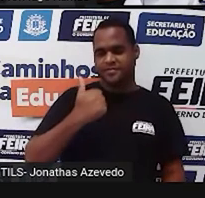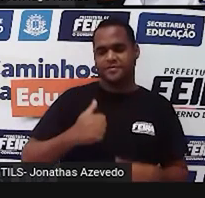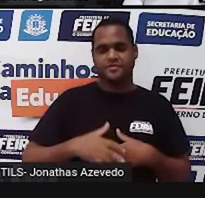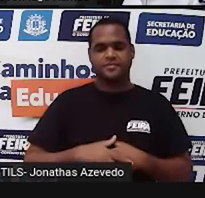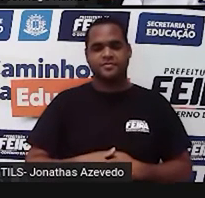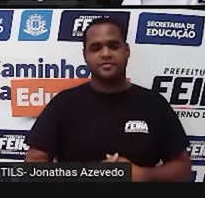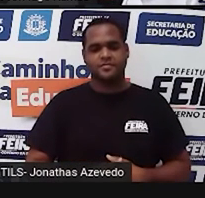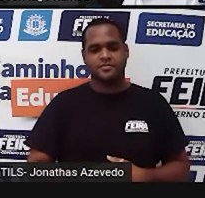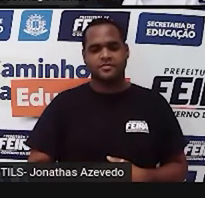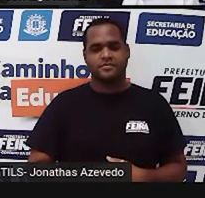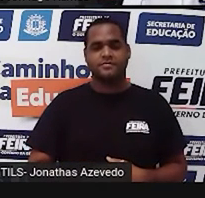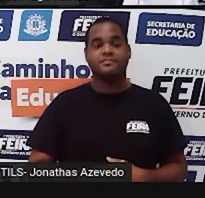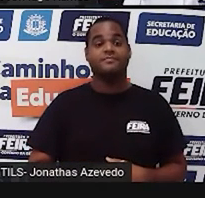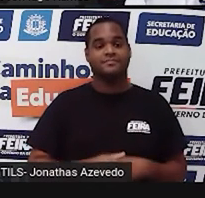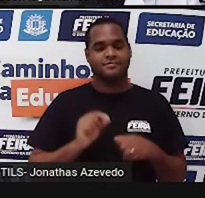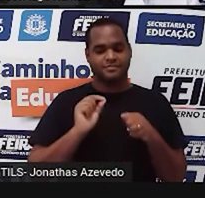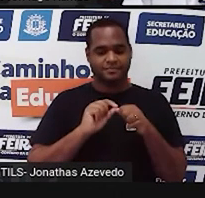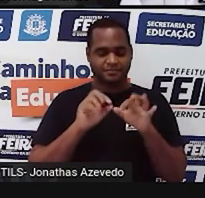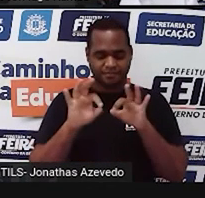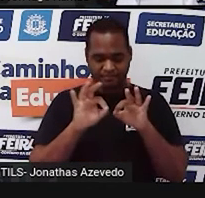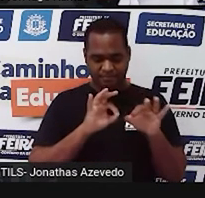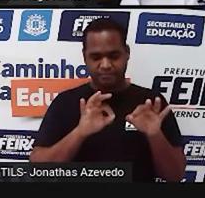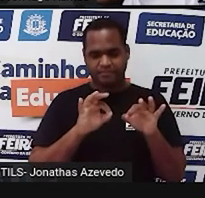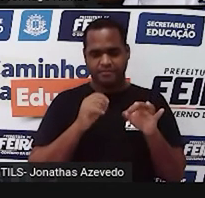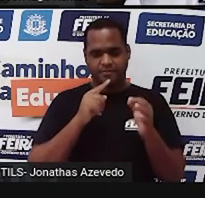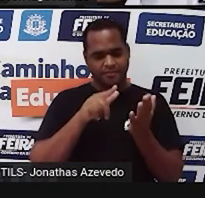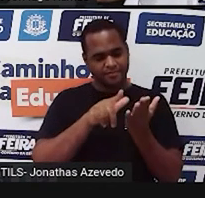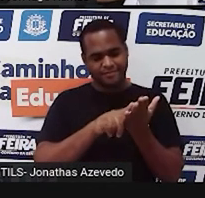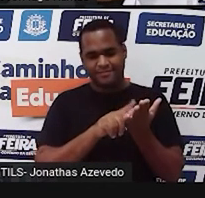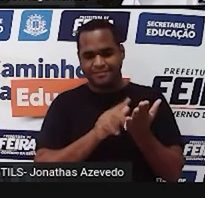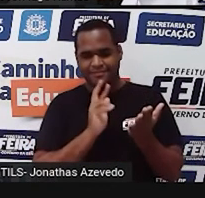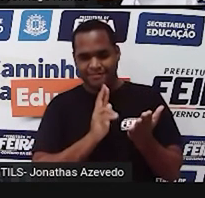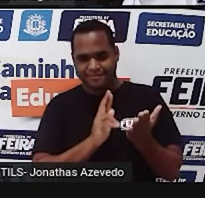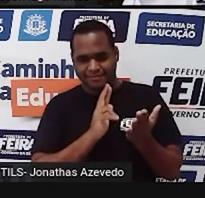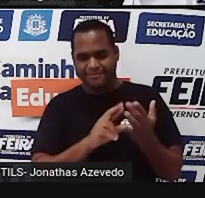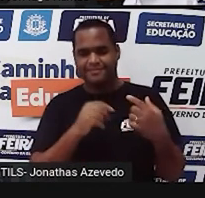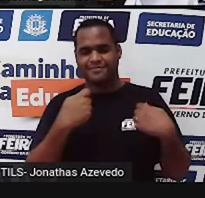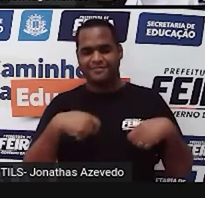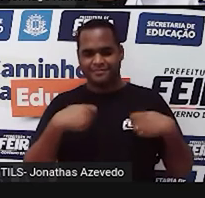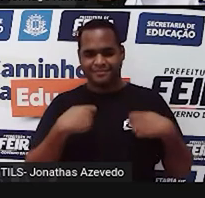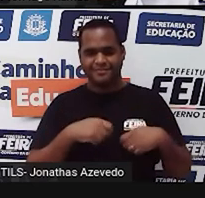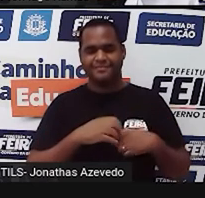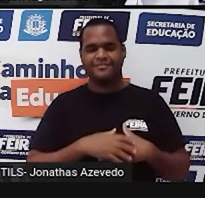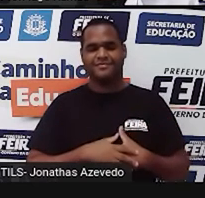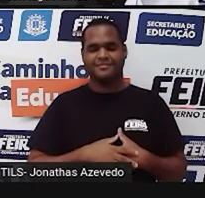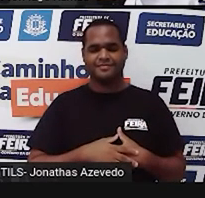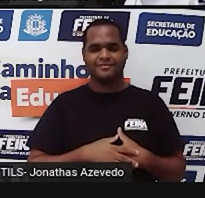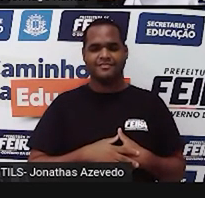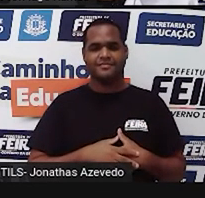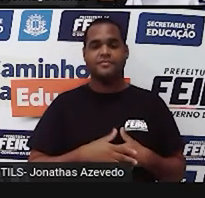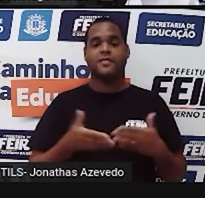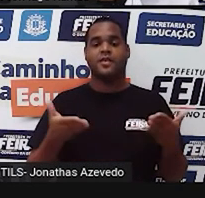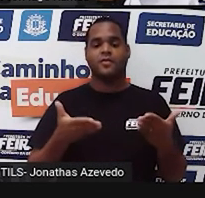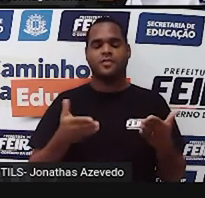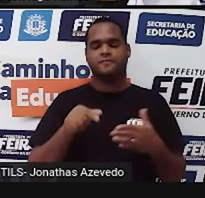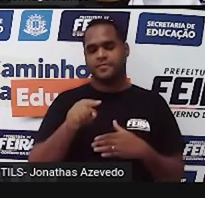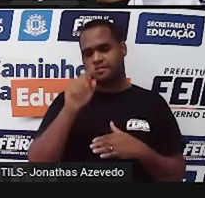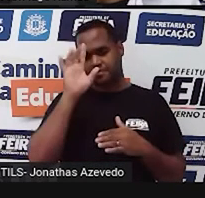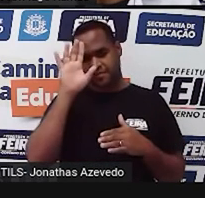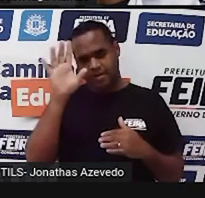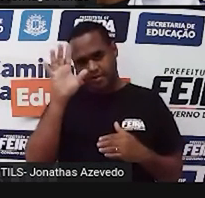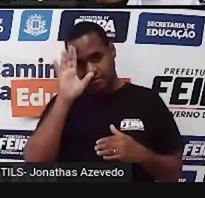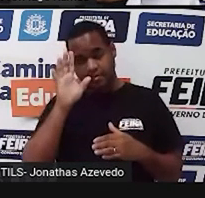Bom, então o que é que a gente vai fazer? Vamos rascunhar. Vamos rascunhar. E agora já pensar